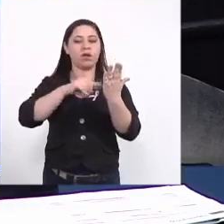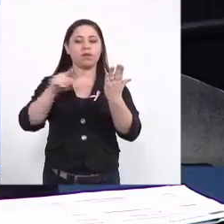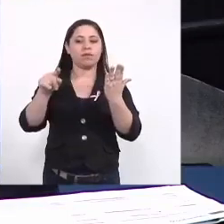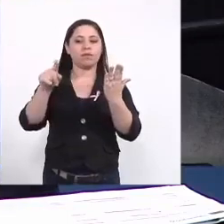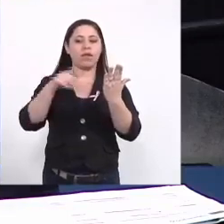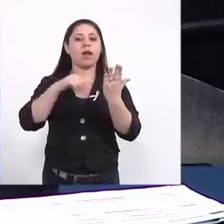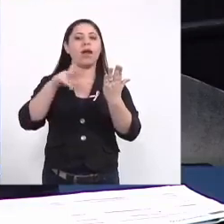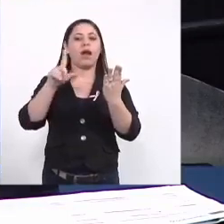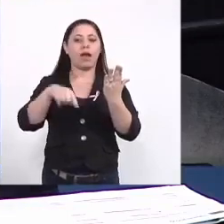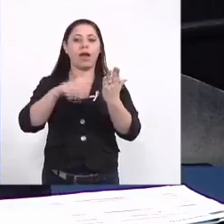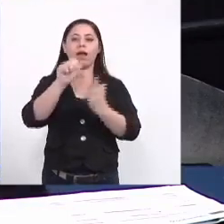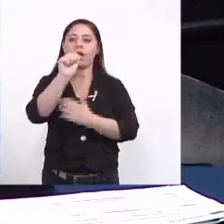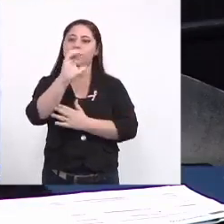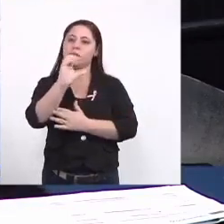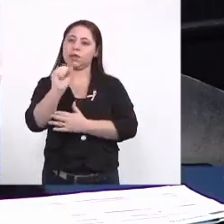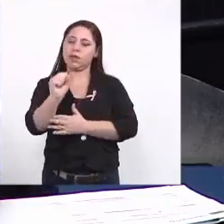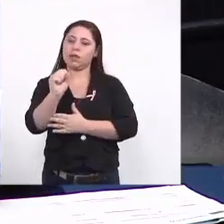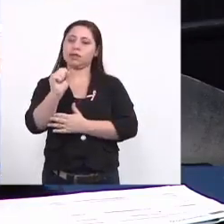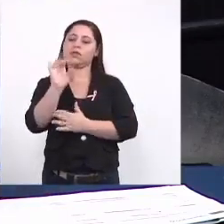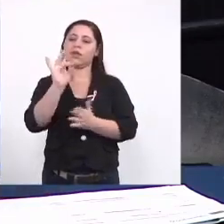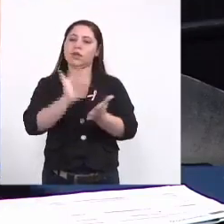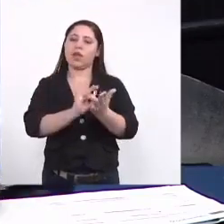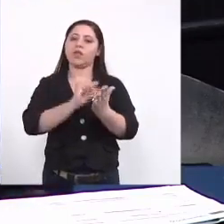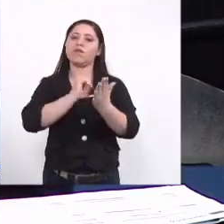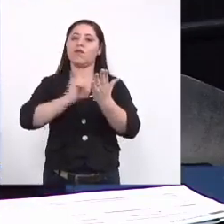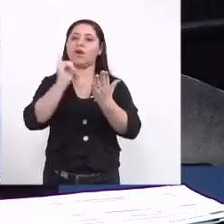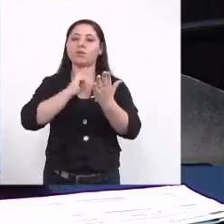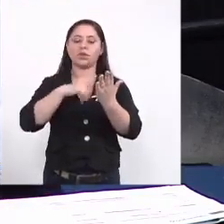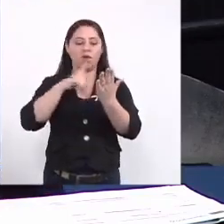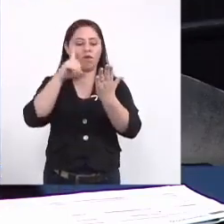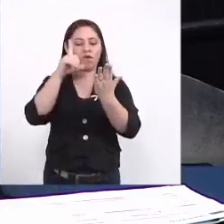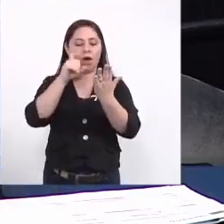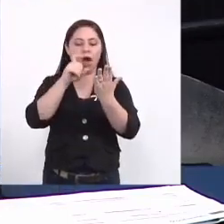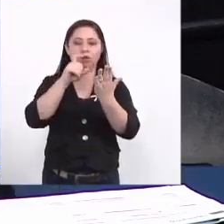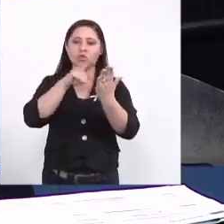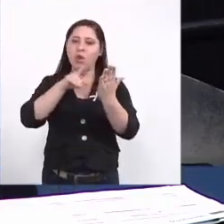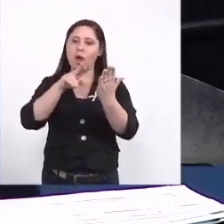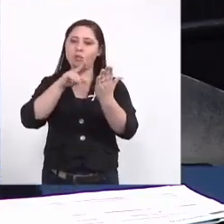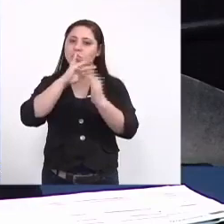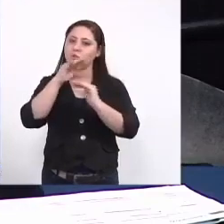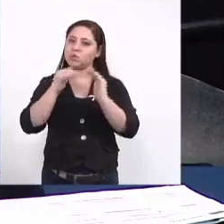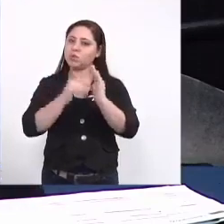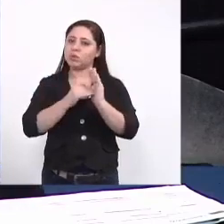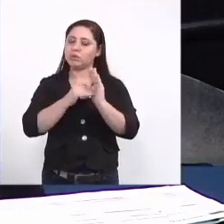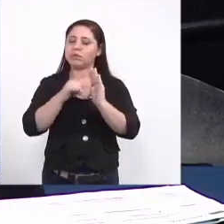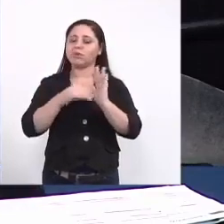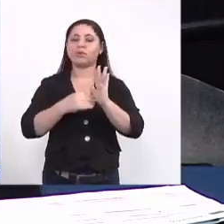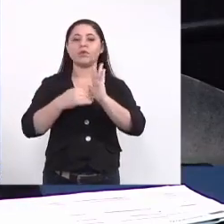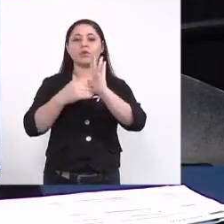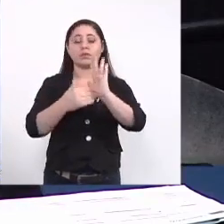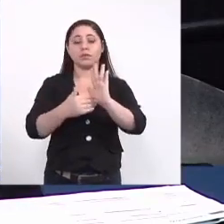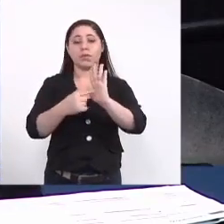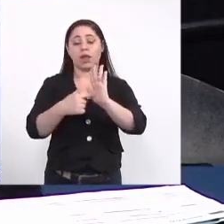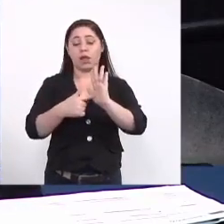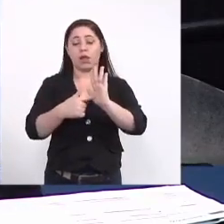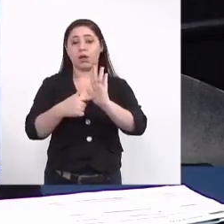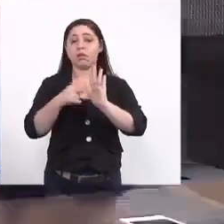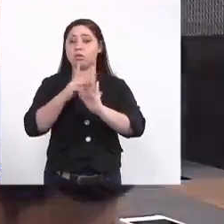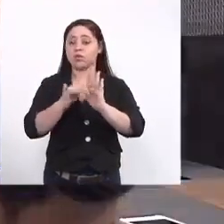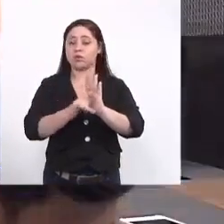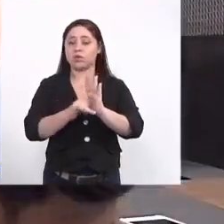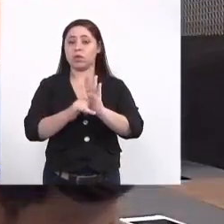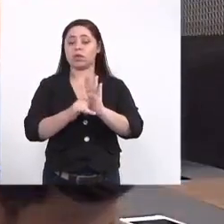é um agente de saúde ter as informações a fotografia etc então esse encaminhamento está